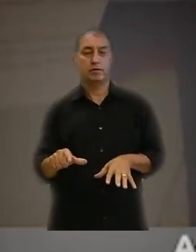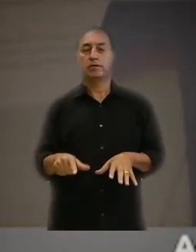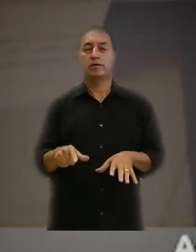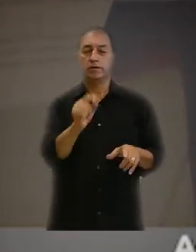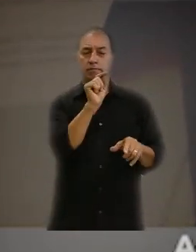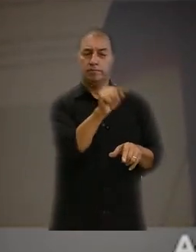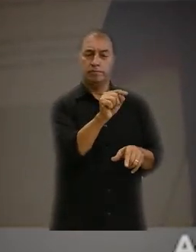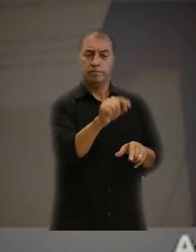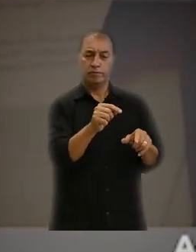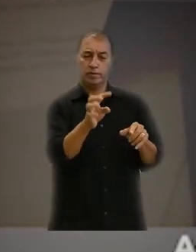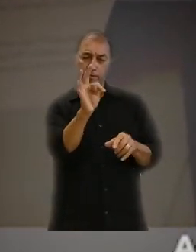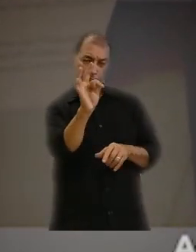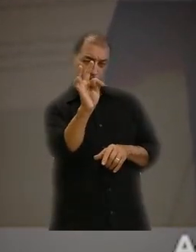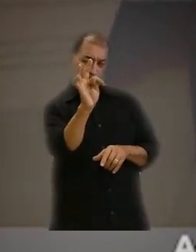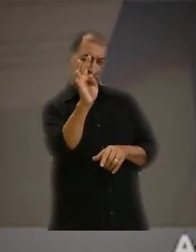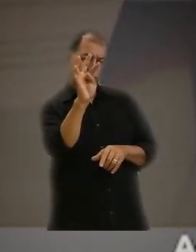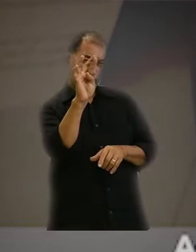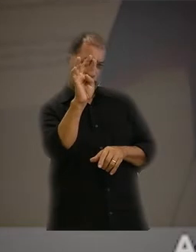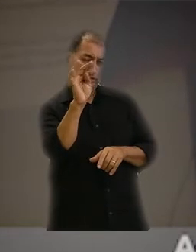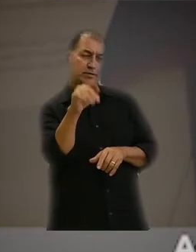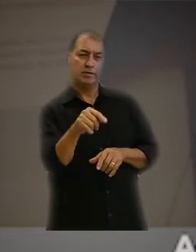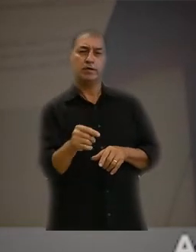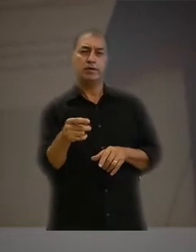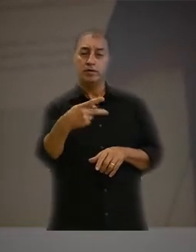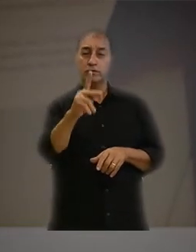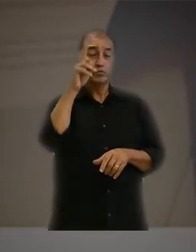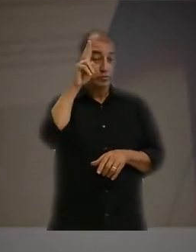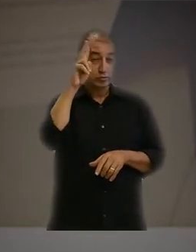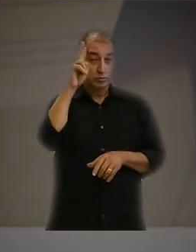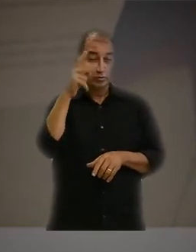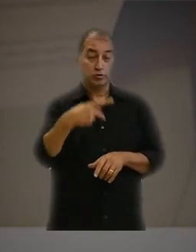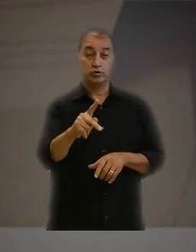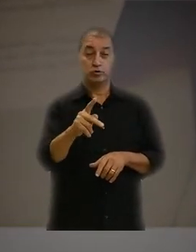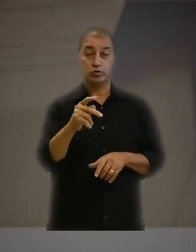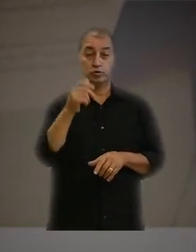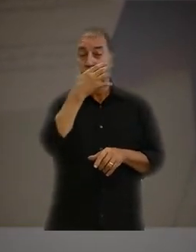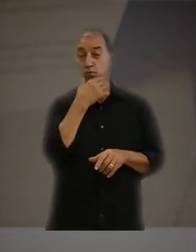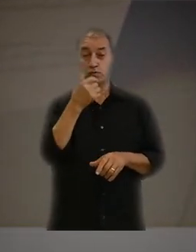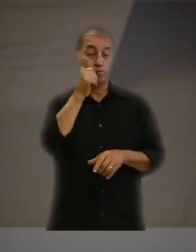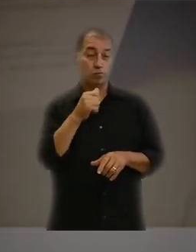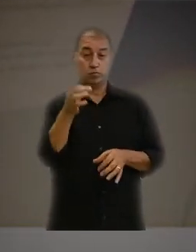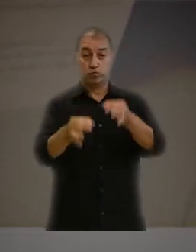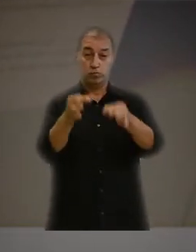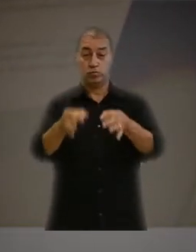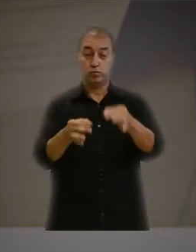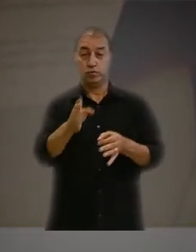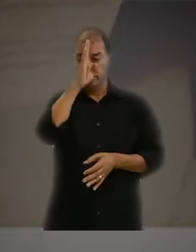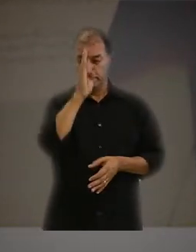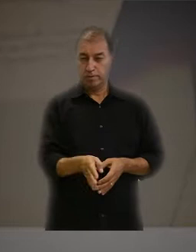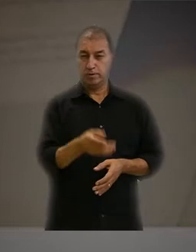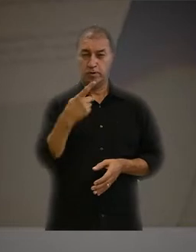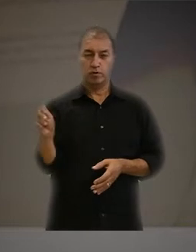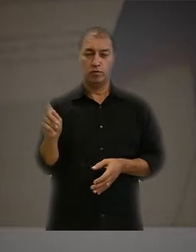clicar em cada vara do trabalho, é possível conhecer sua história, os seus atuais juízes titulares e outras informações.